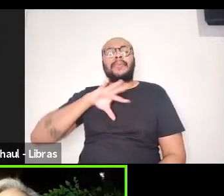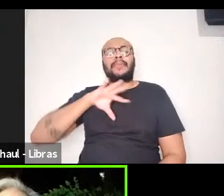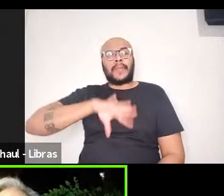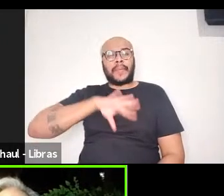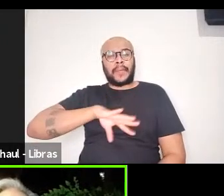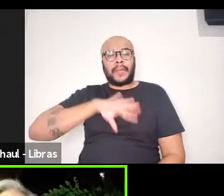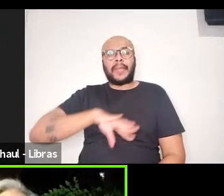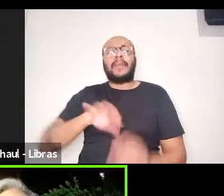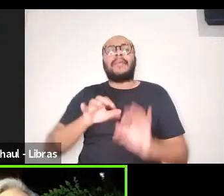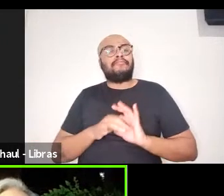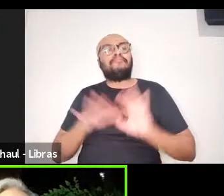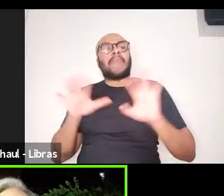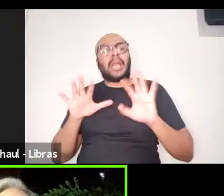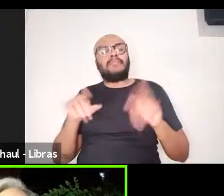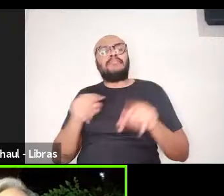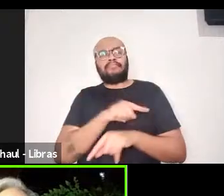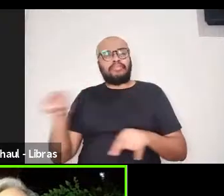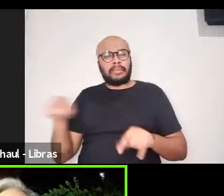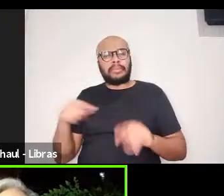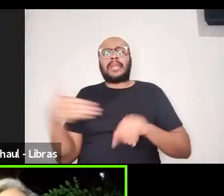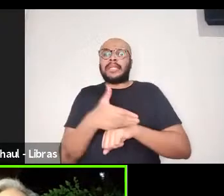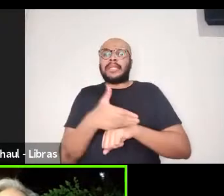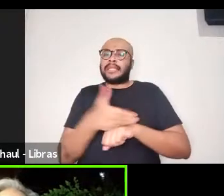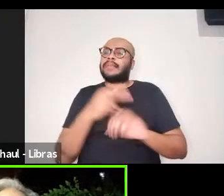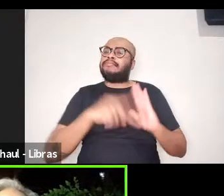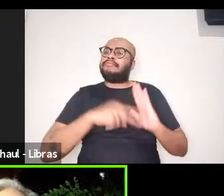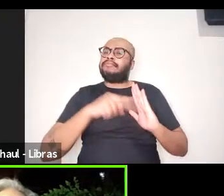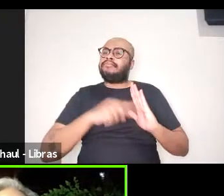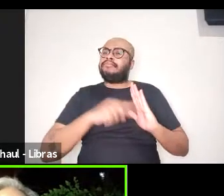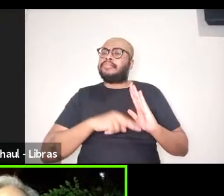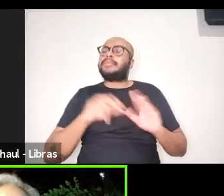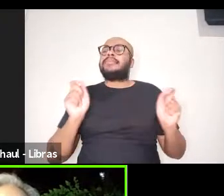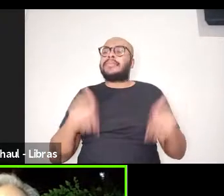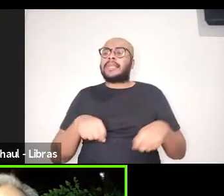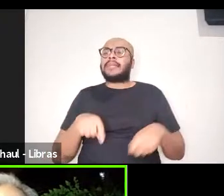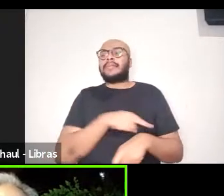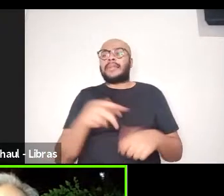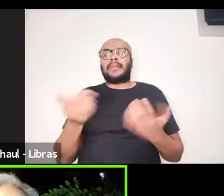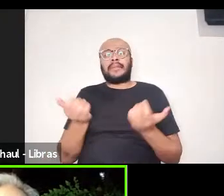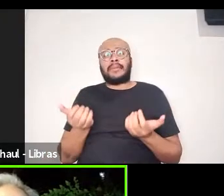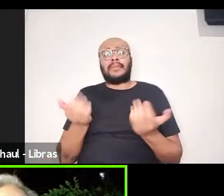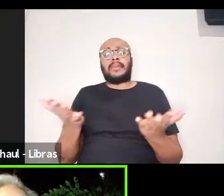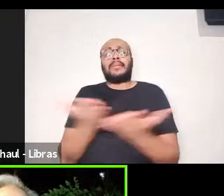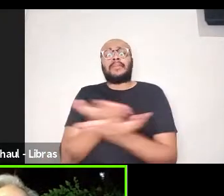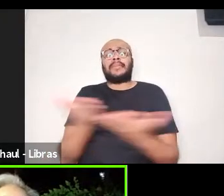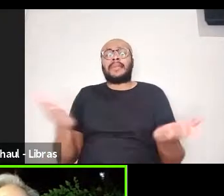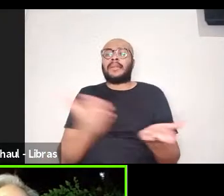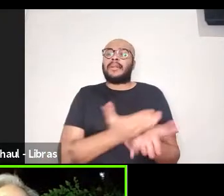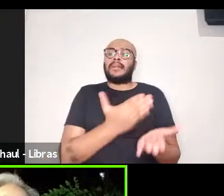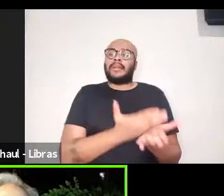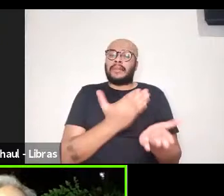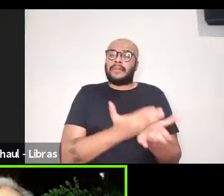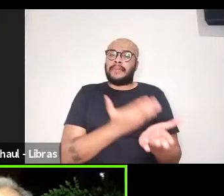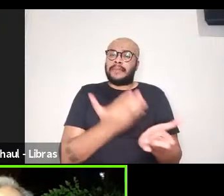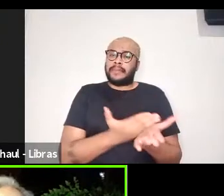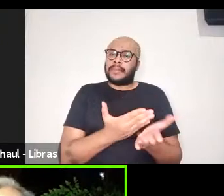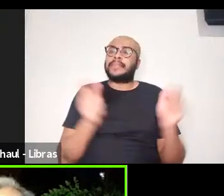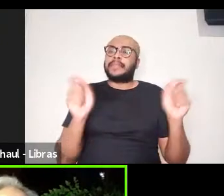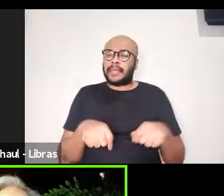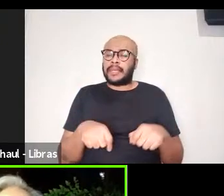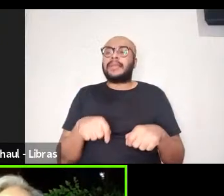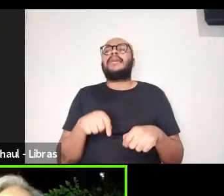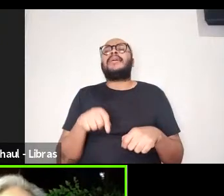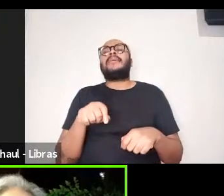disposição da comunidade, digamos, oferecendo livros para chamar